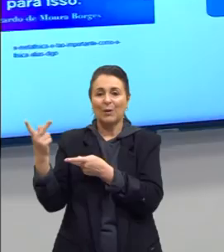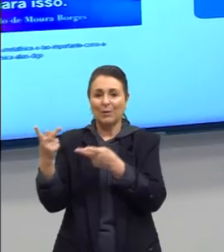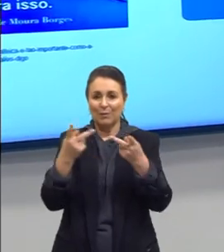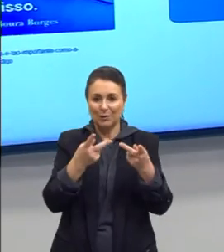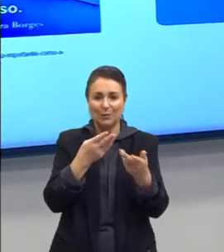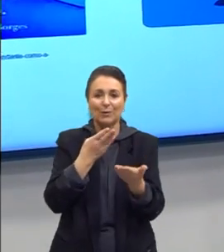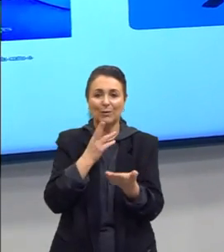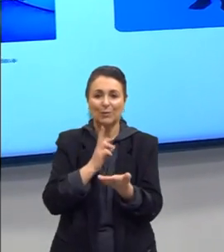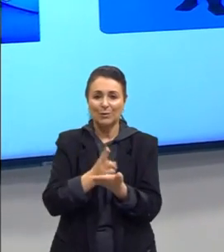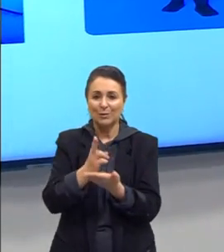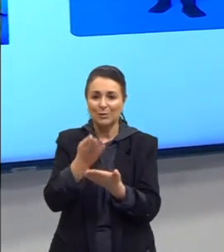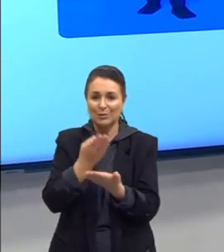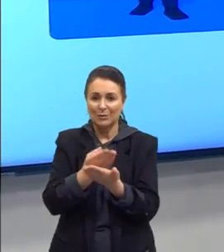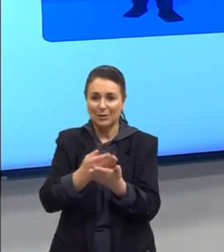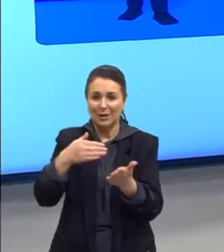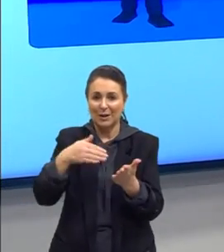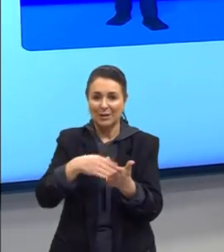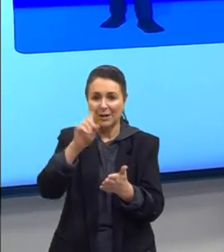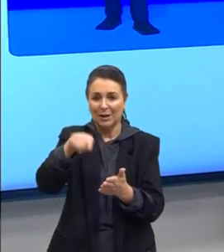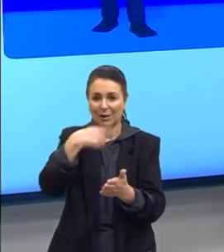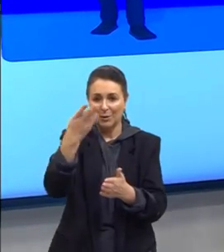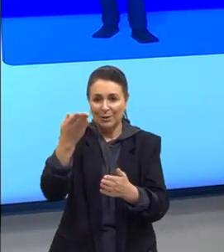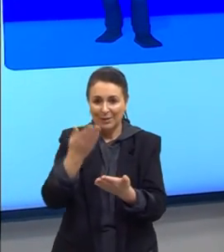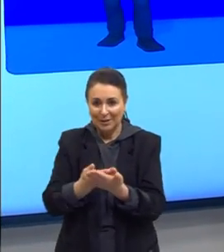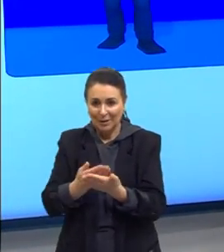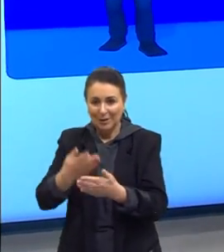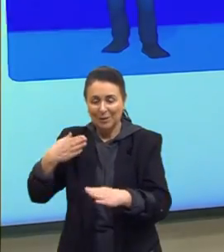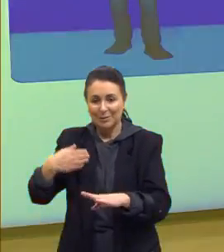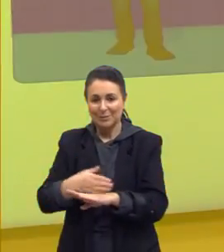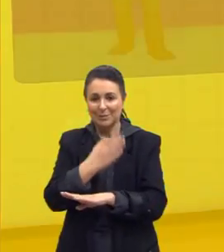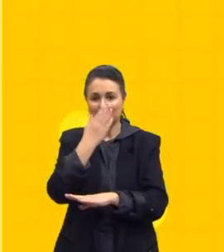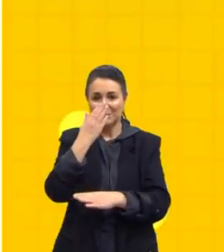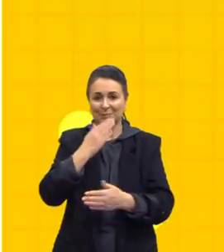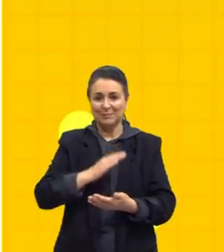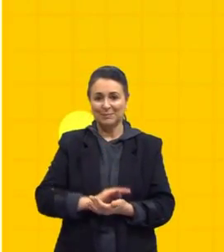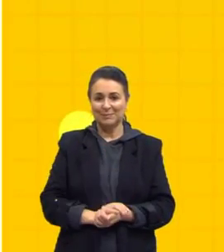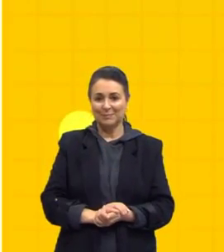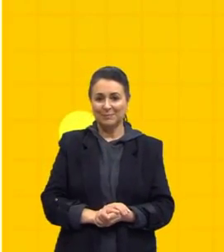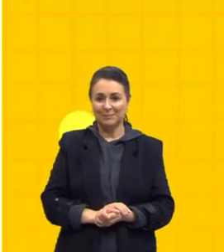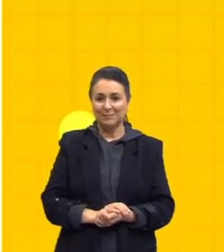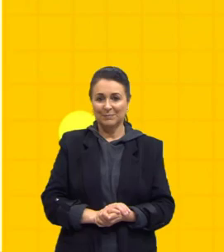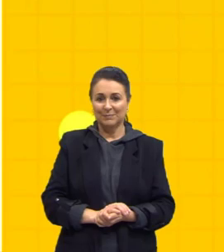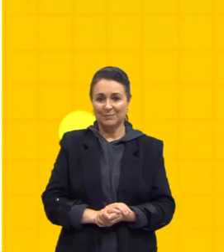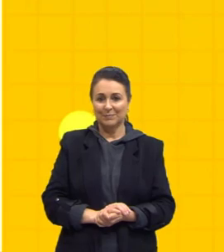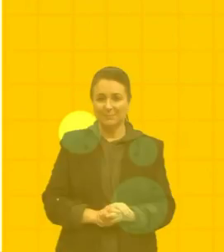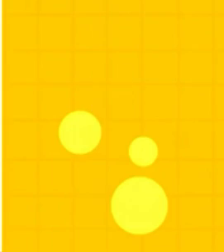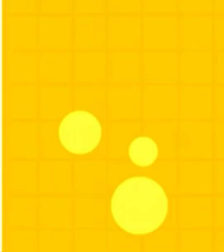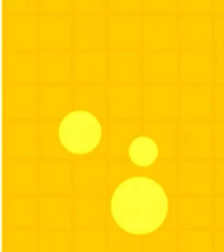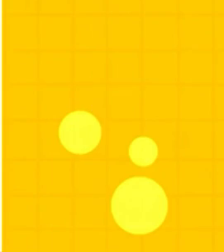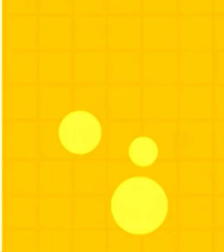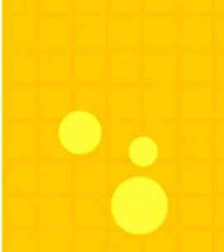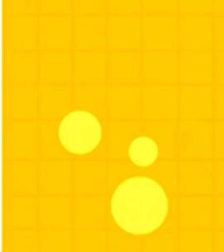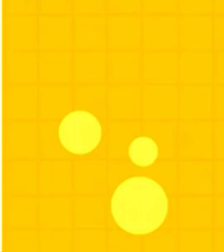Continue estudando. E até a próxima aula. Partiu passar. Tchau, tchau.